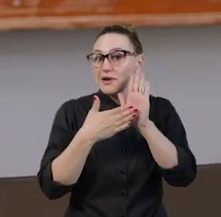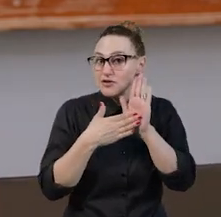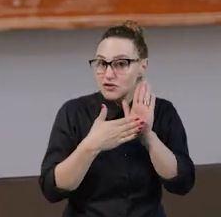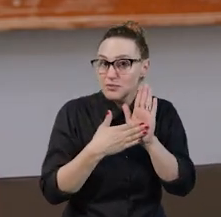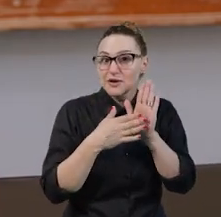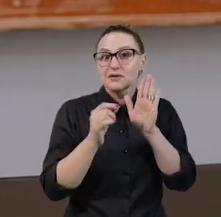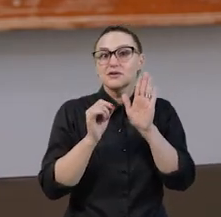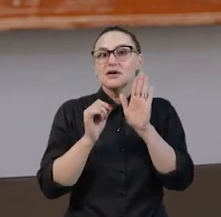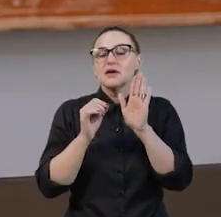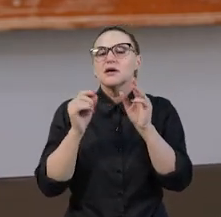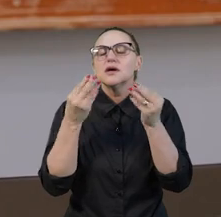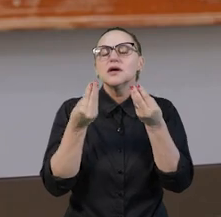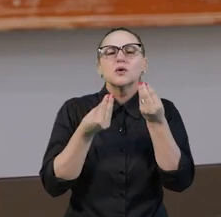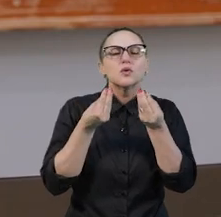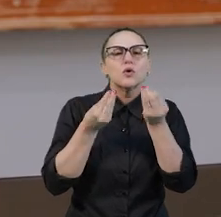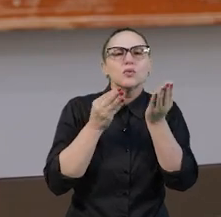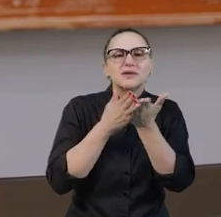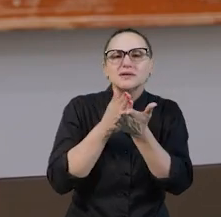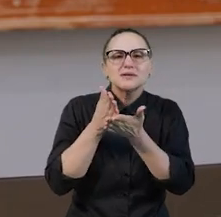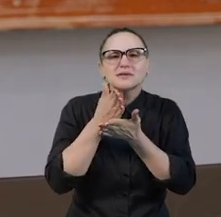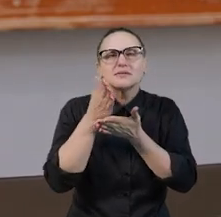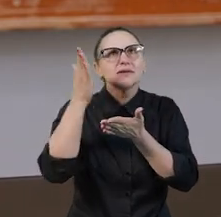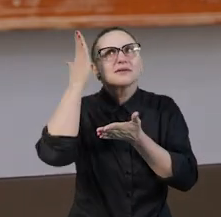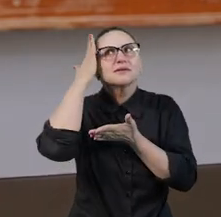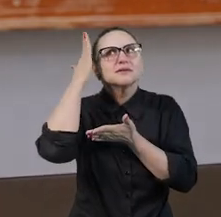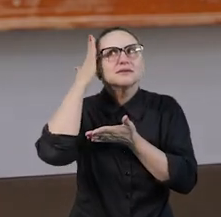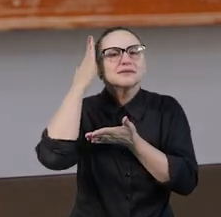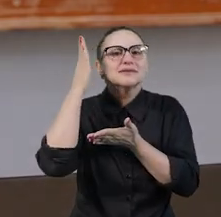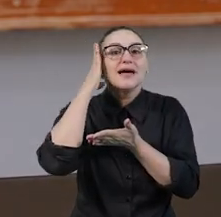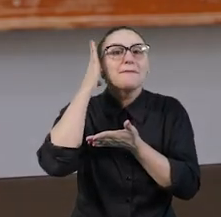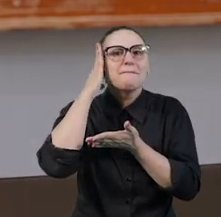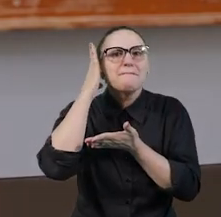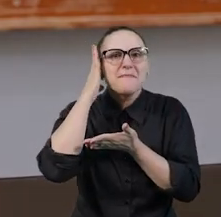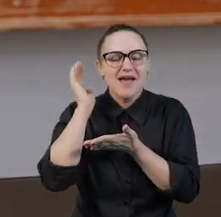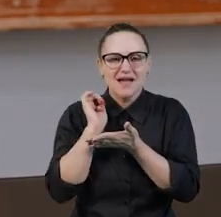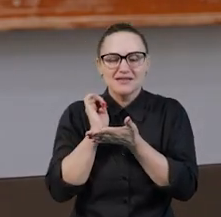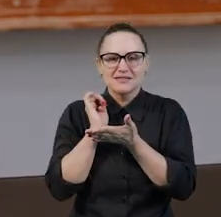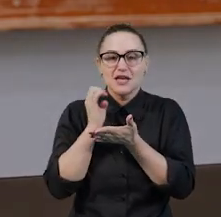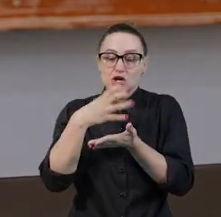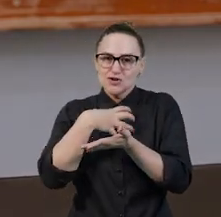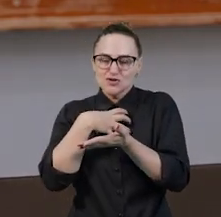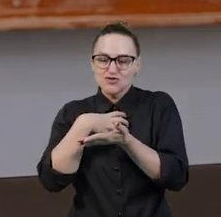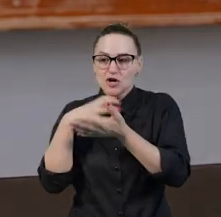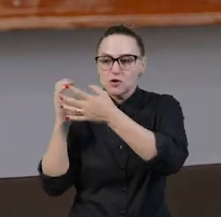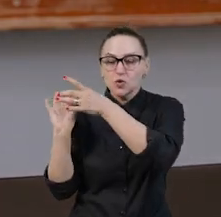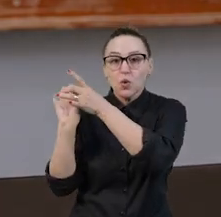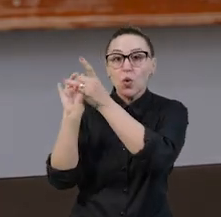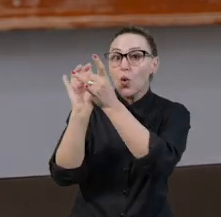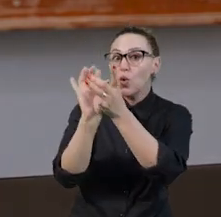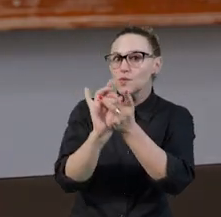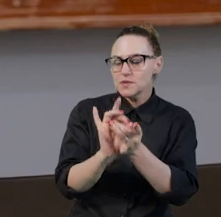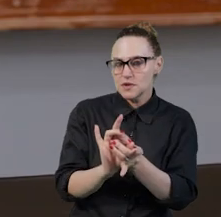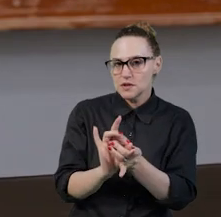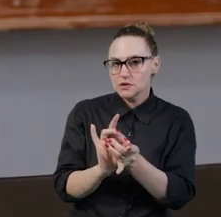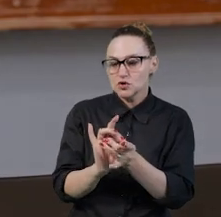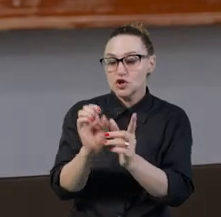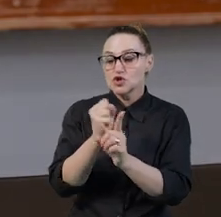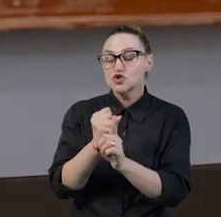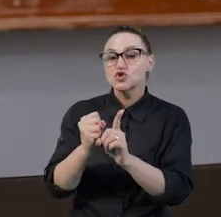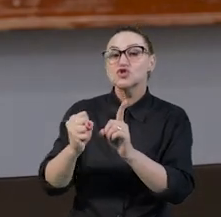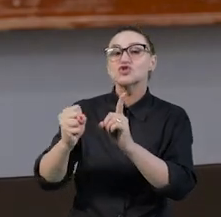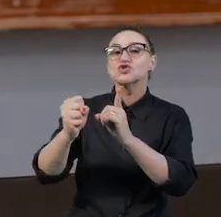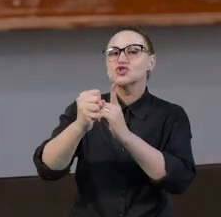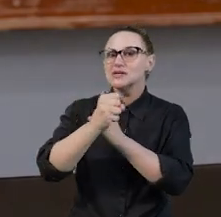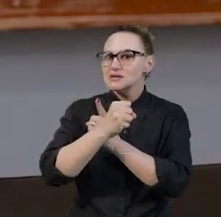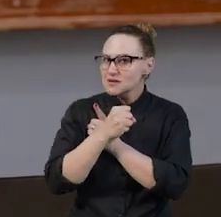formas de acesso aos saberes sistematizados de forma contextual, de forma socializadora e de forma